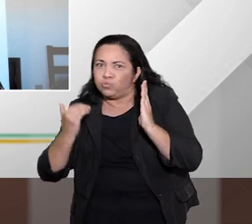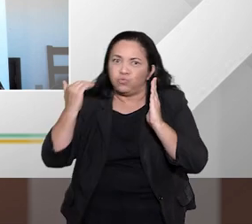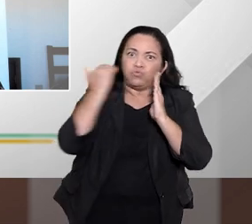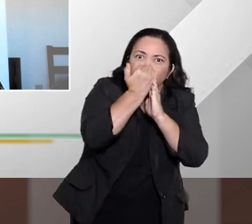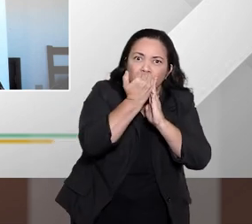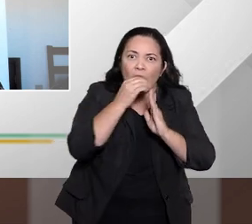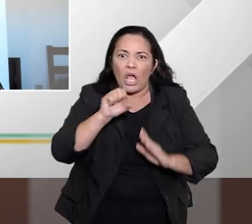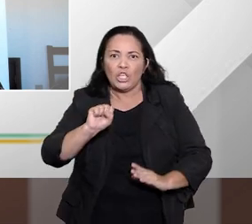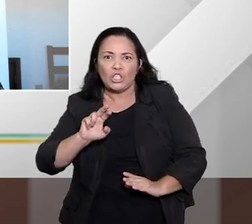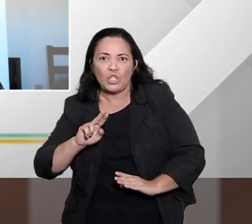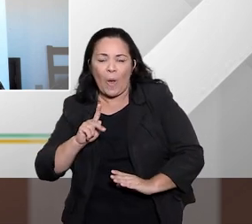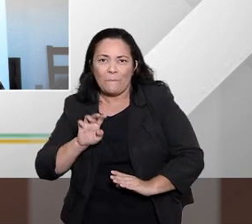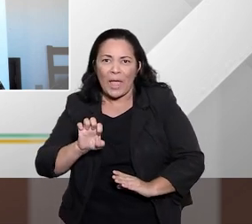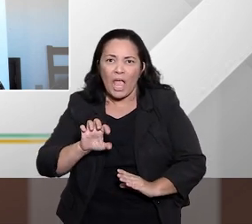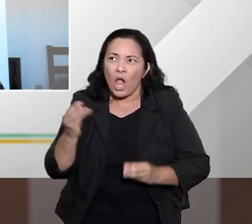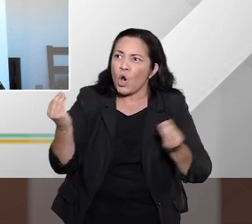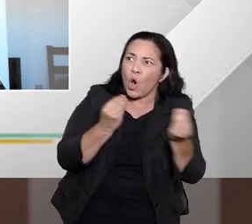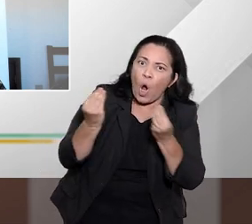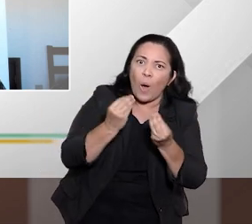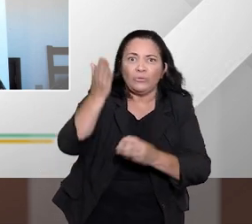superendividada?